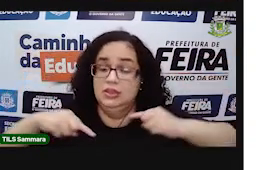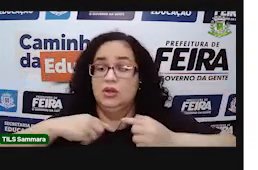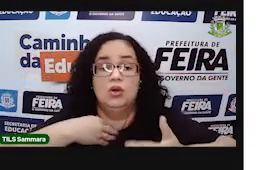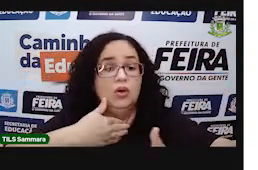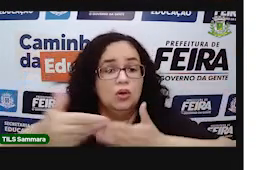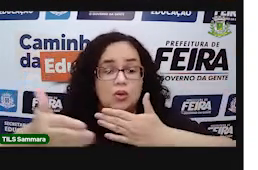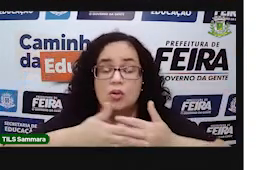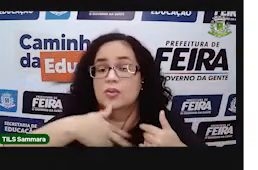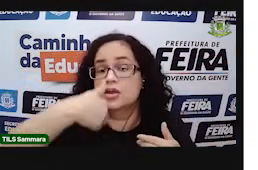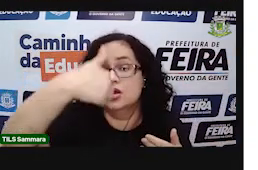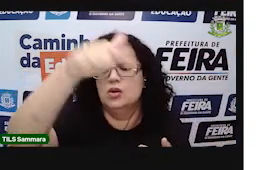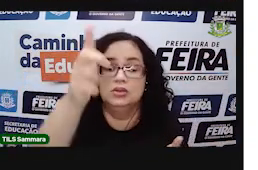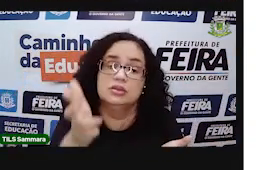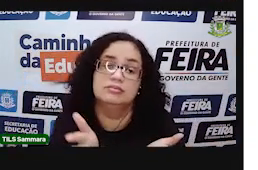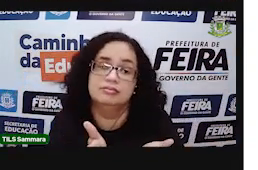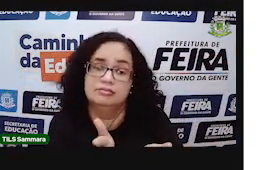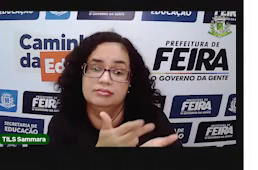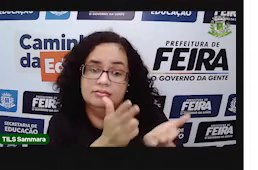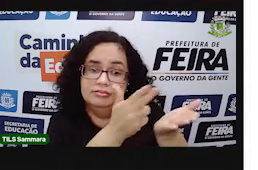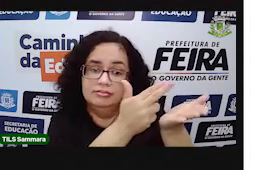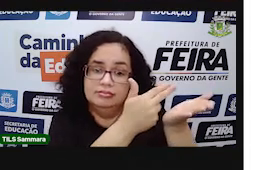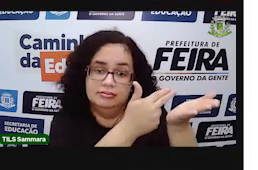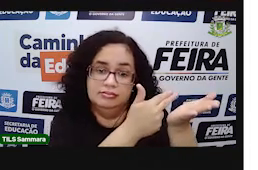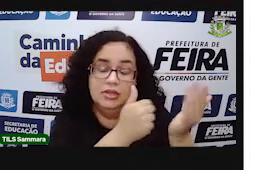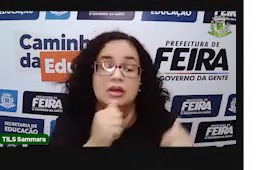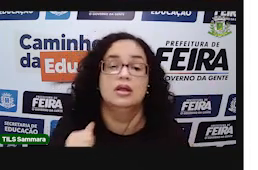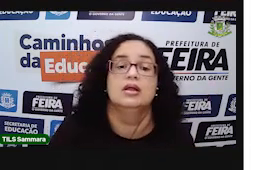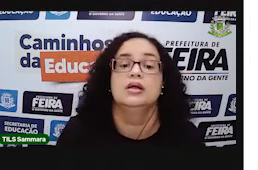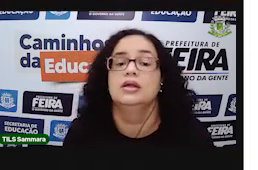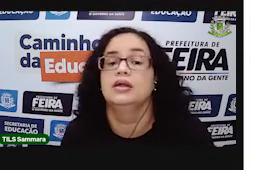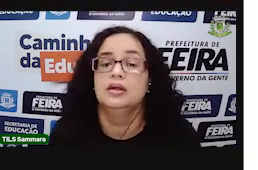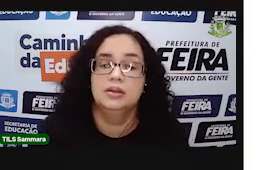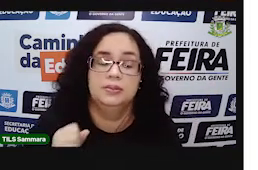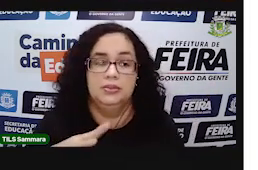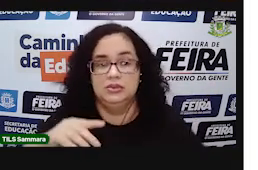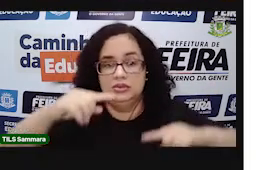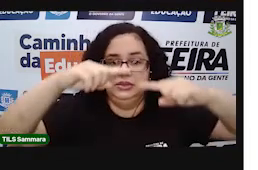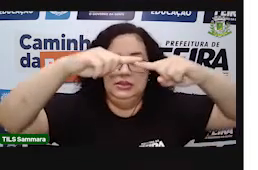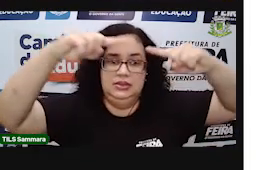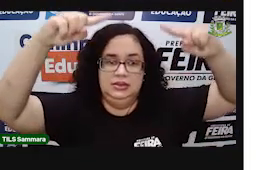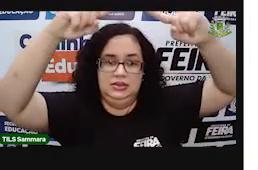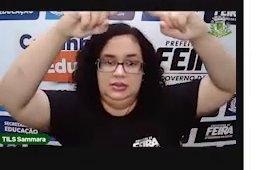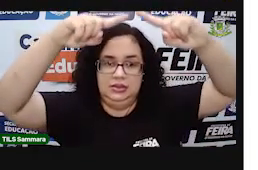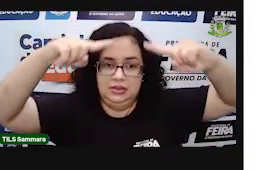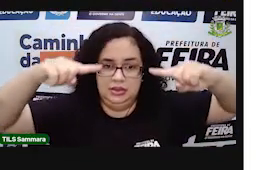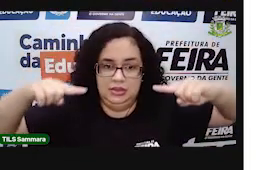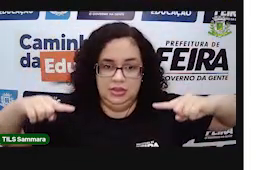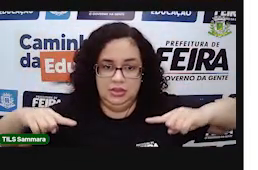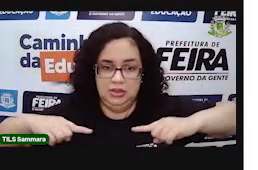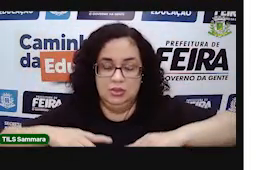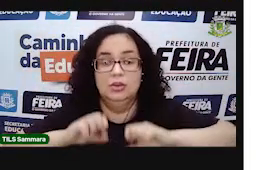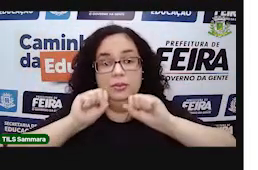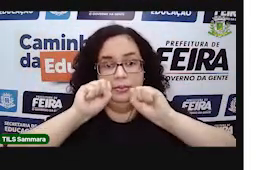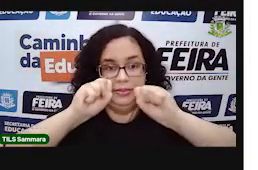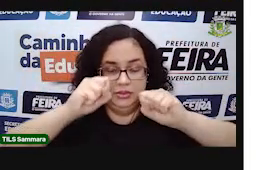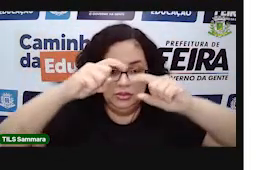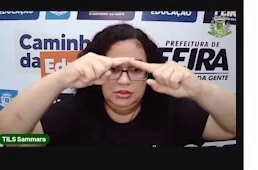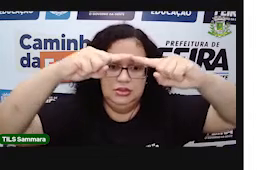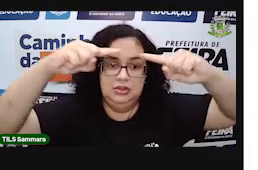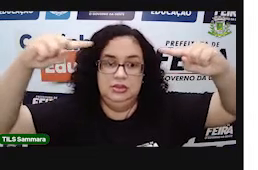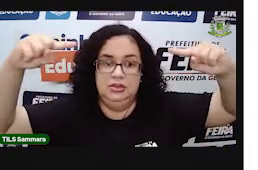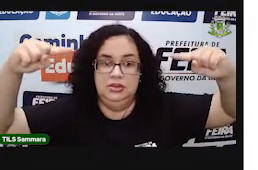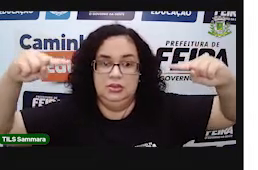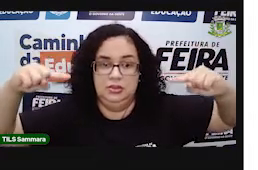mas pode ser qualquer outra figura. As bases podem ser triângulos, podem ser quadrados,